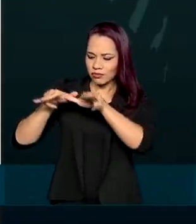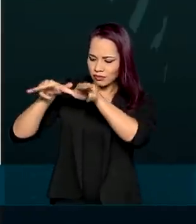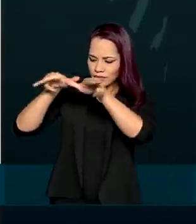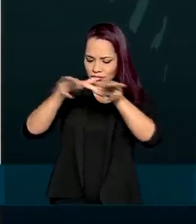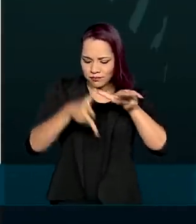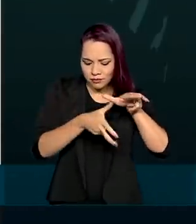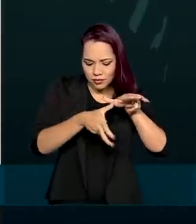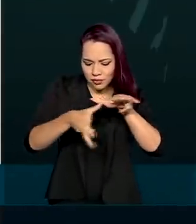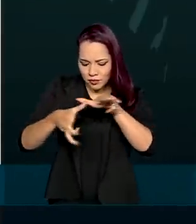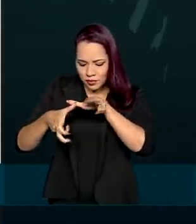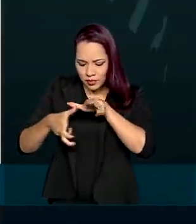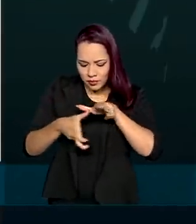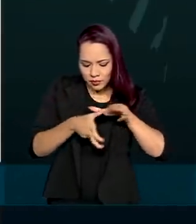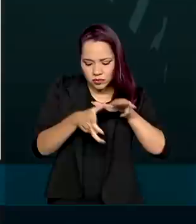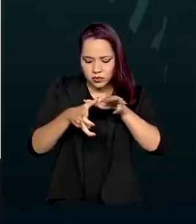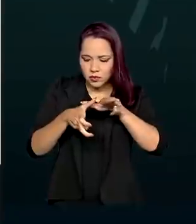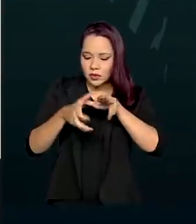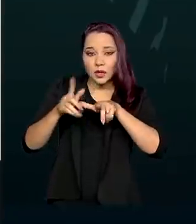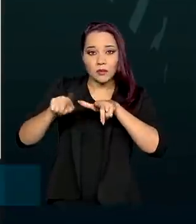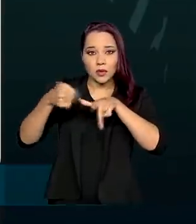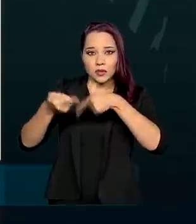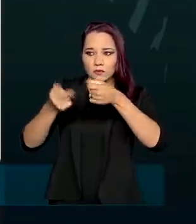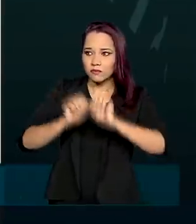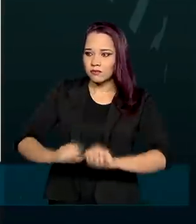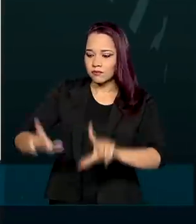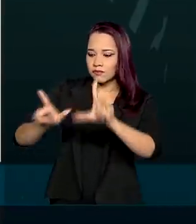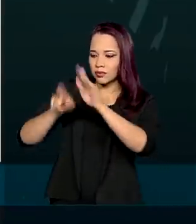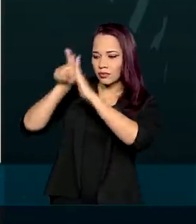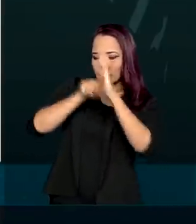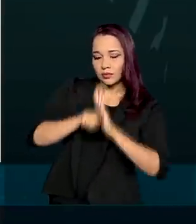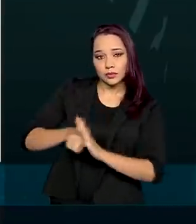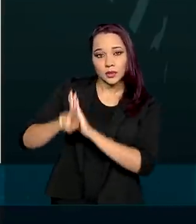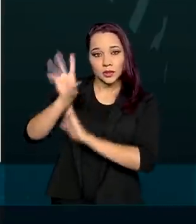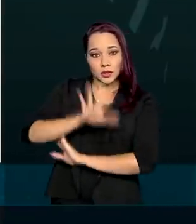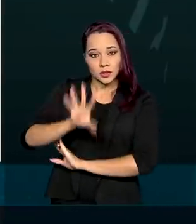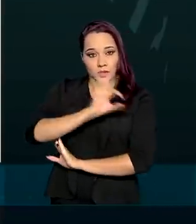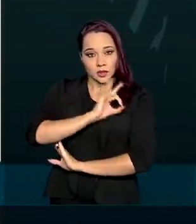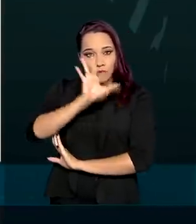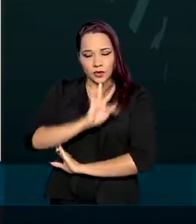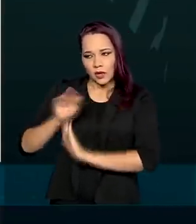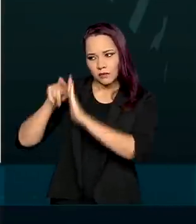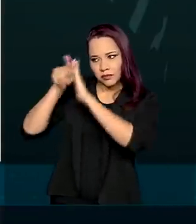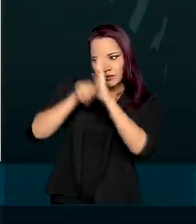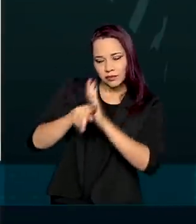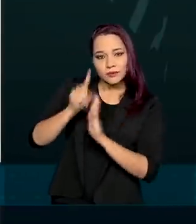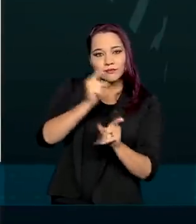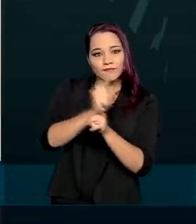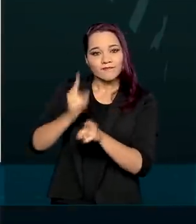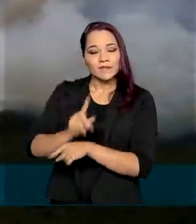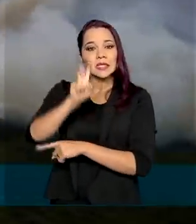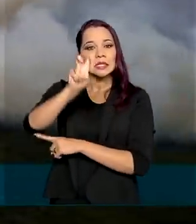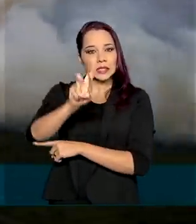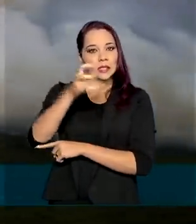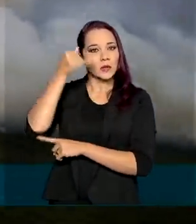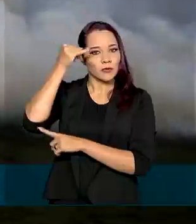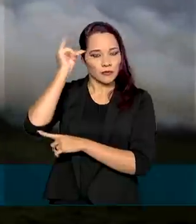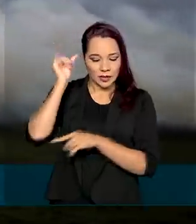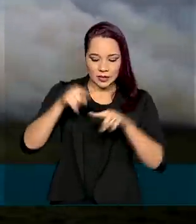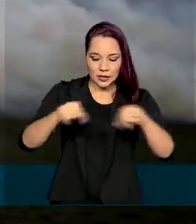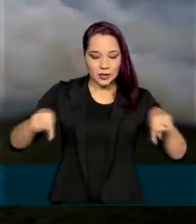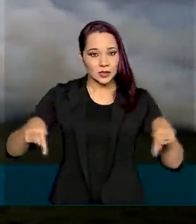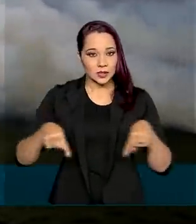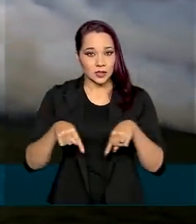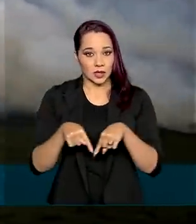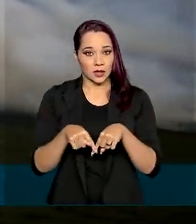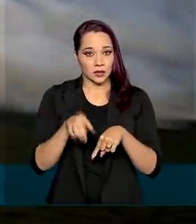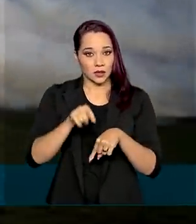que foram analisadas por nós, por servidores da Polícia Federal, e indicaram que em cinco fazendas, que são